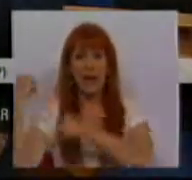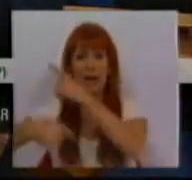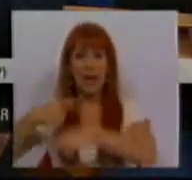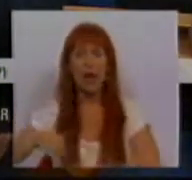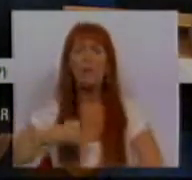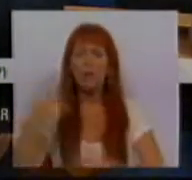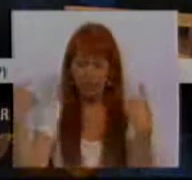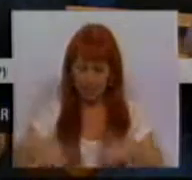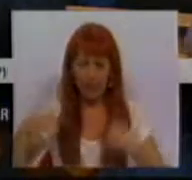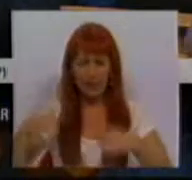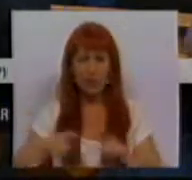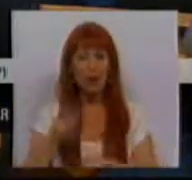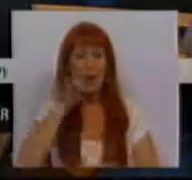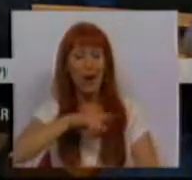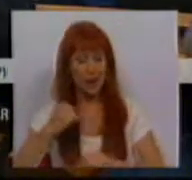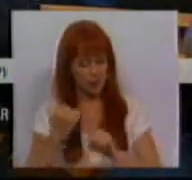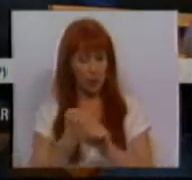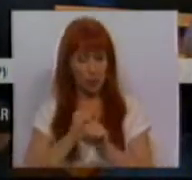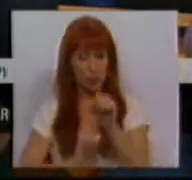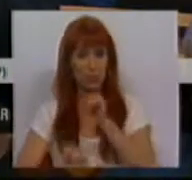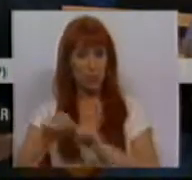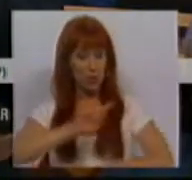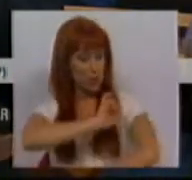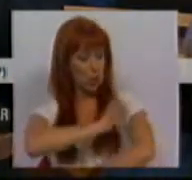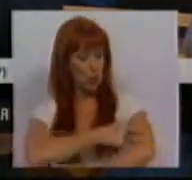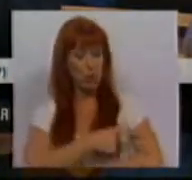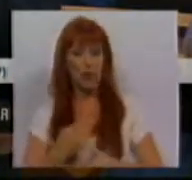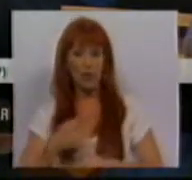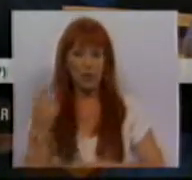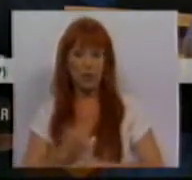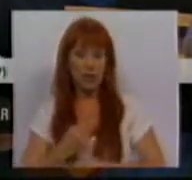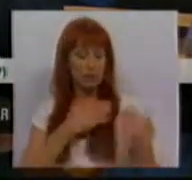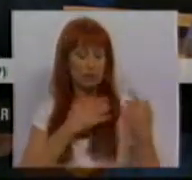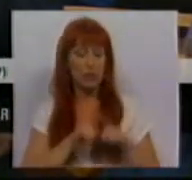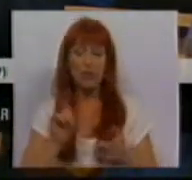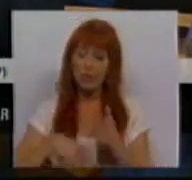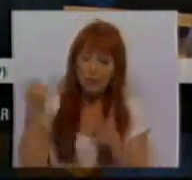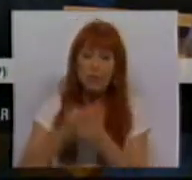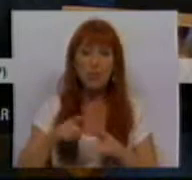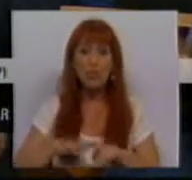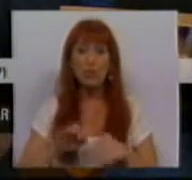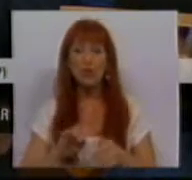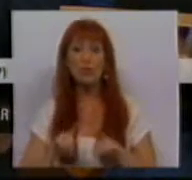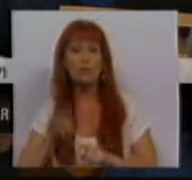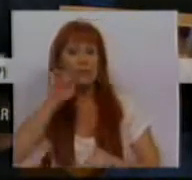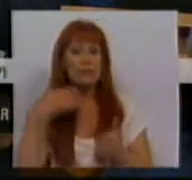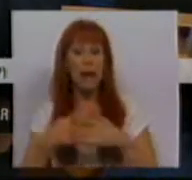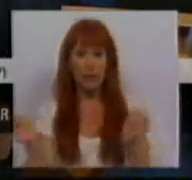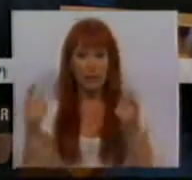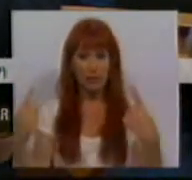preocupação efetiva de quem, no exercício do poder de ver de tutela, está vinculada a promovê-las e garanti-las.